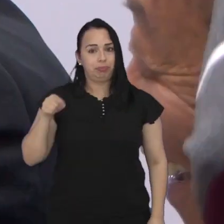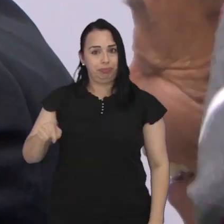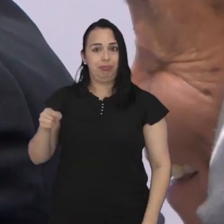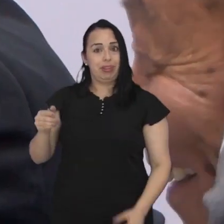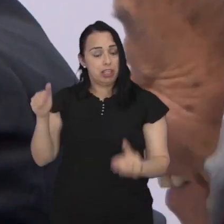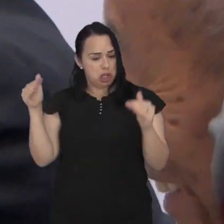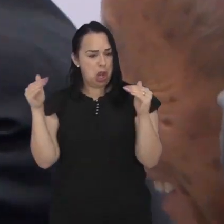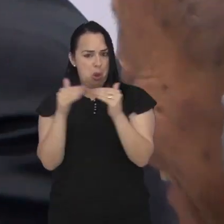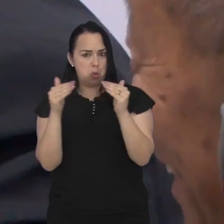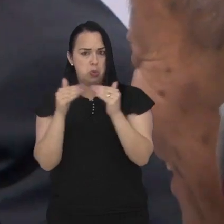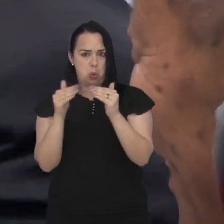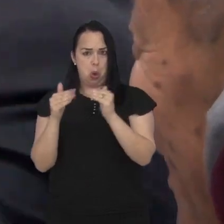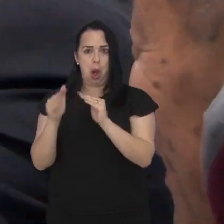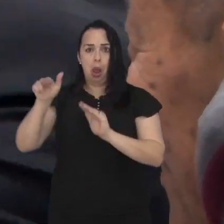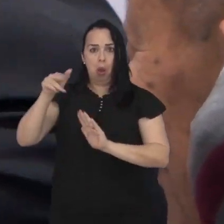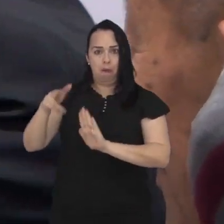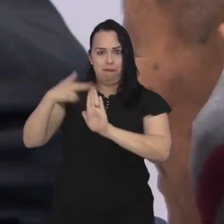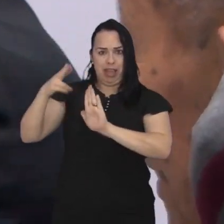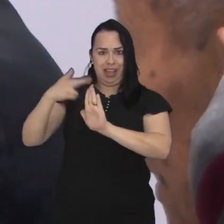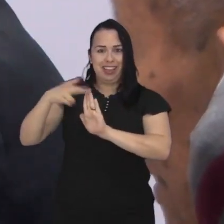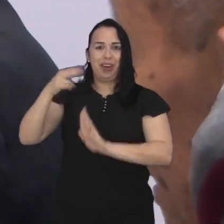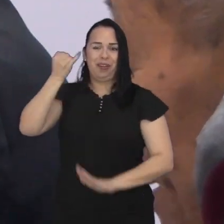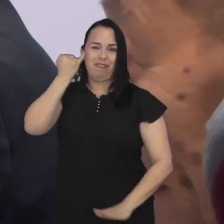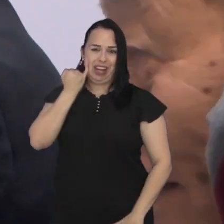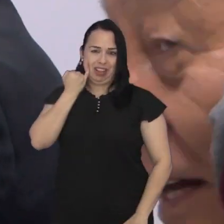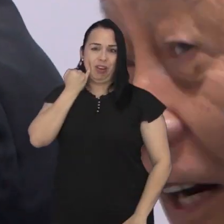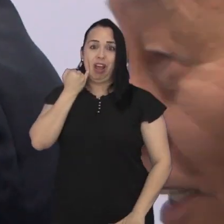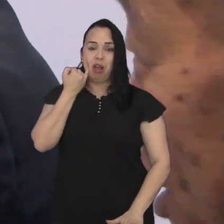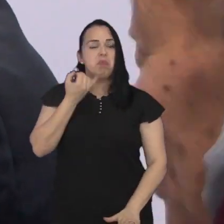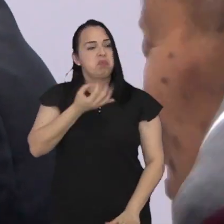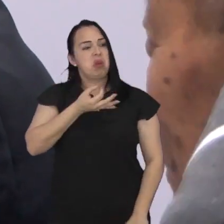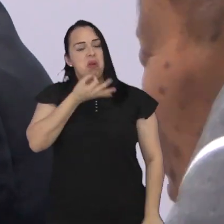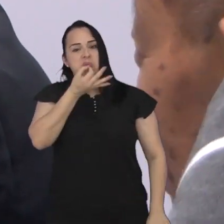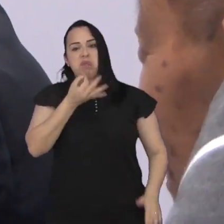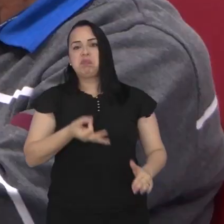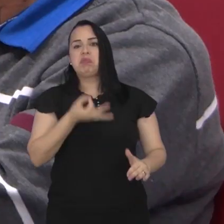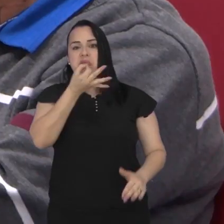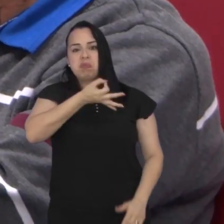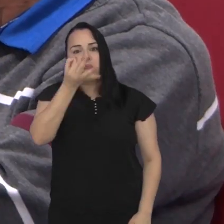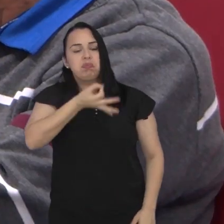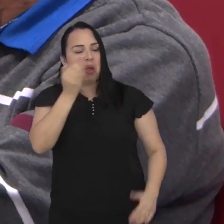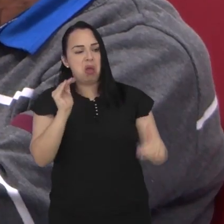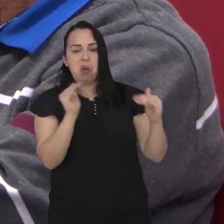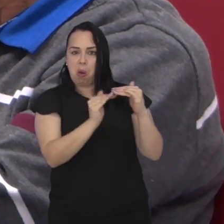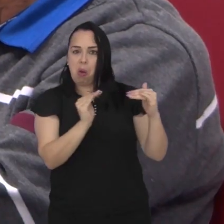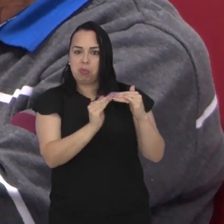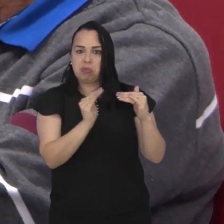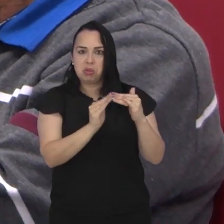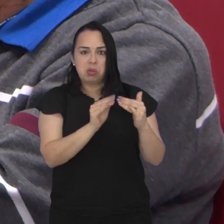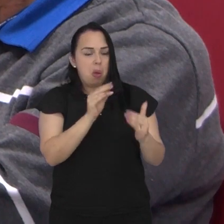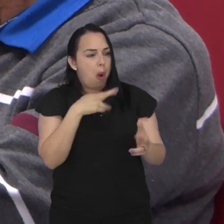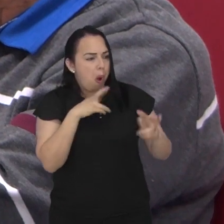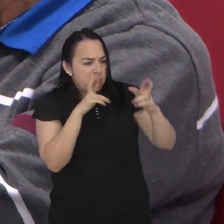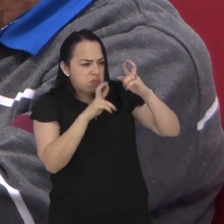O parecer favorável foi dado pelo relator, o vereador Zé Luiz. Segundo o parlamentar, nenhuma das